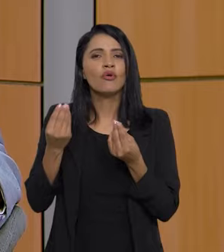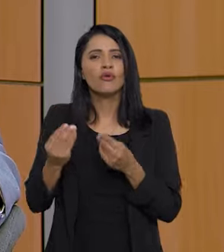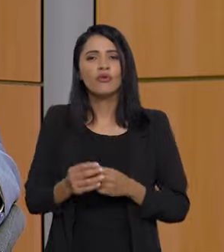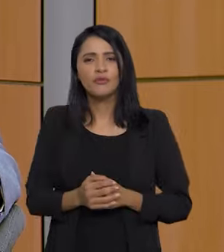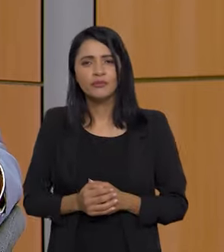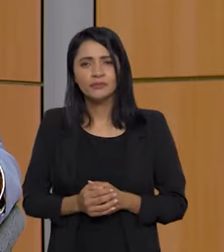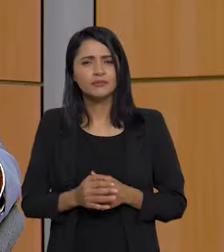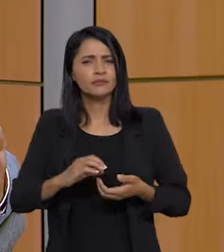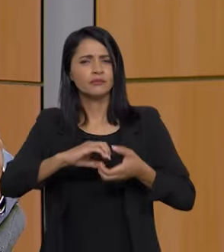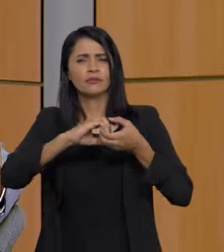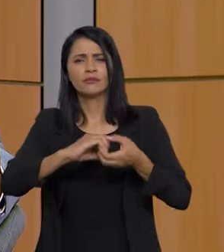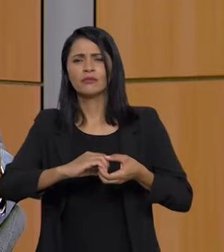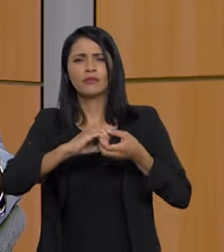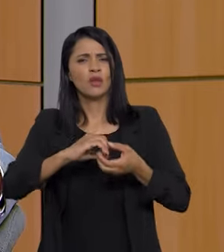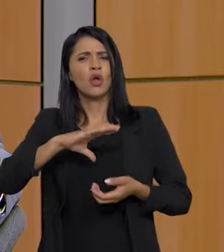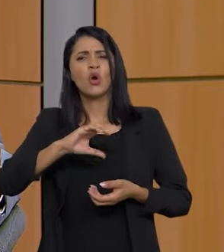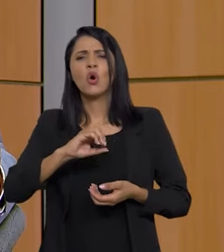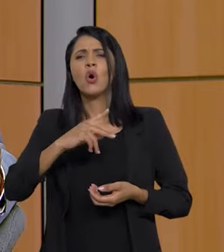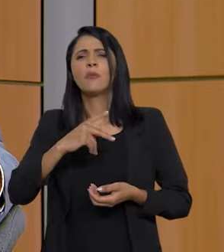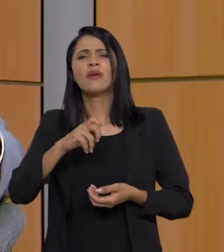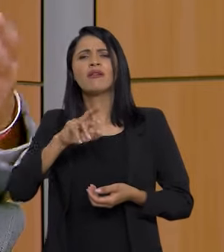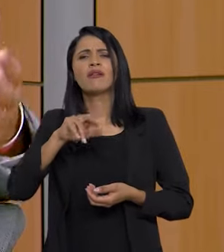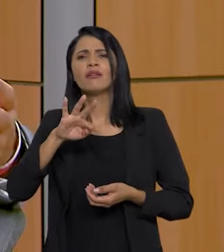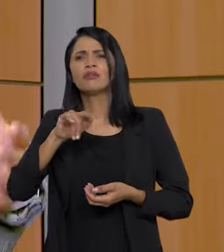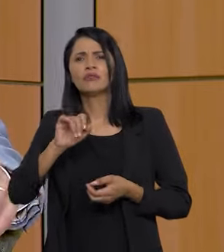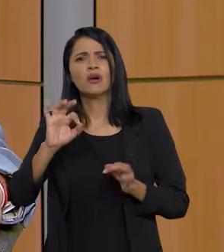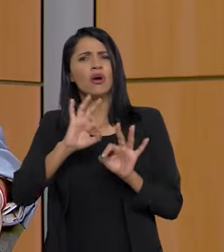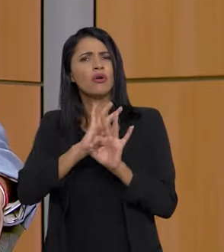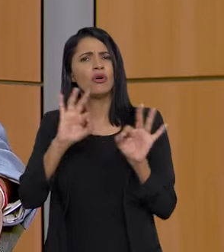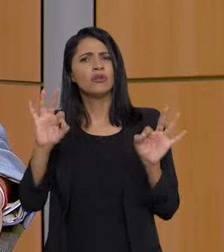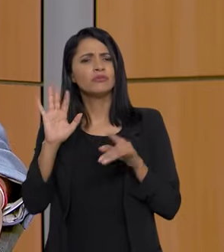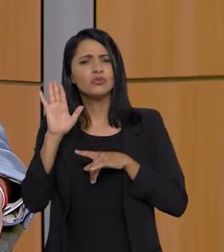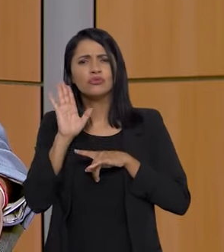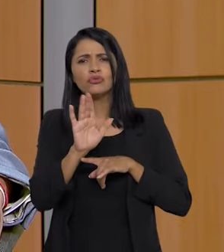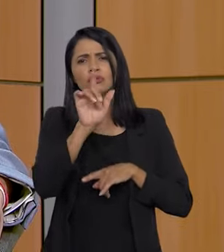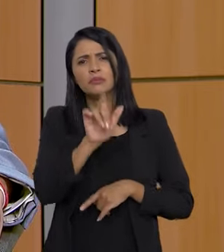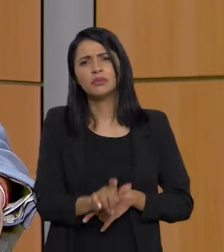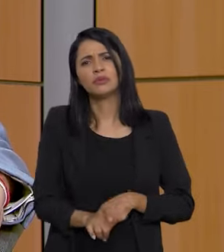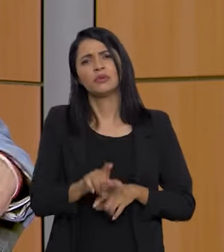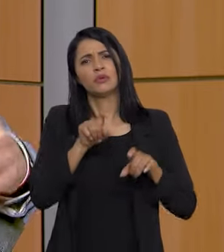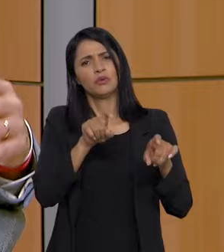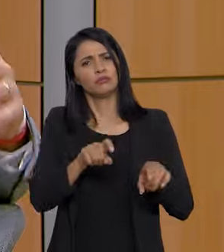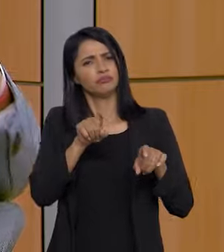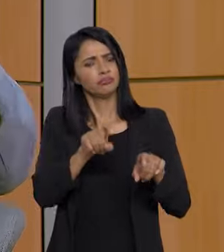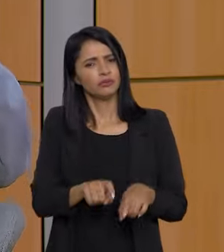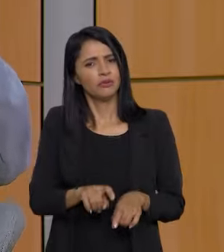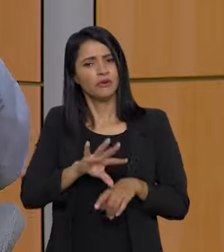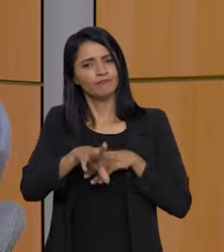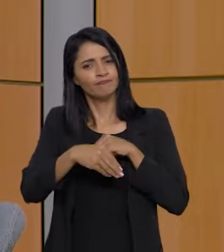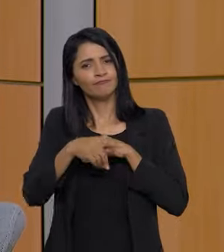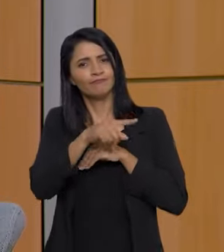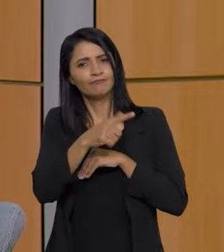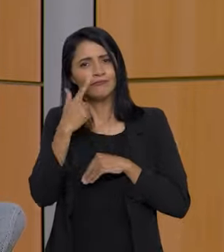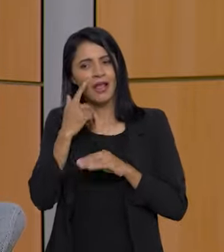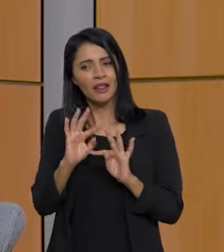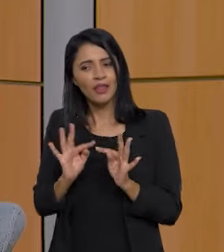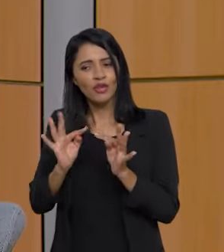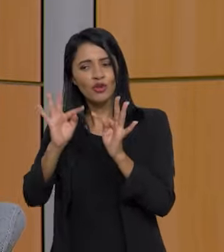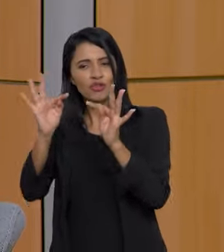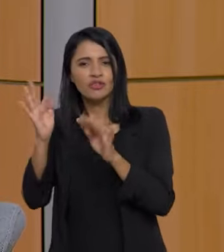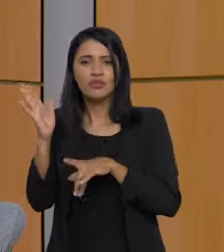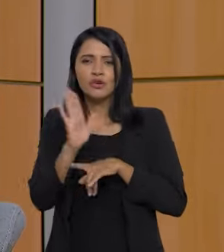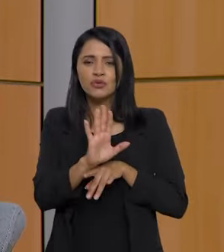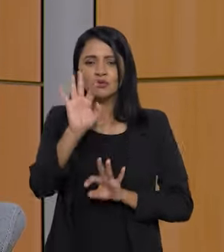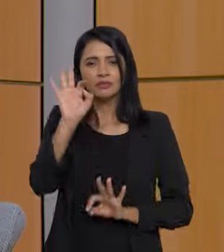cooperativa é tudo de bom, porque ela ajuda muito o agricultor. Ela incorpora o agricultor às